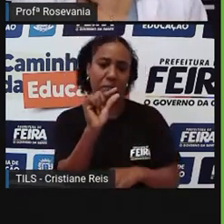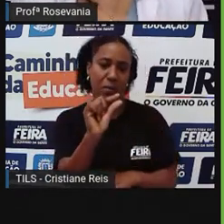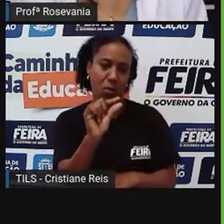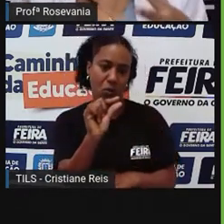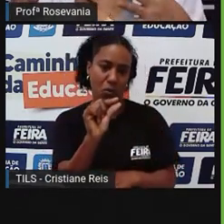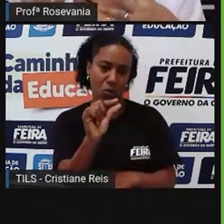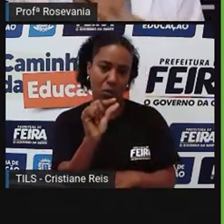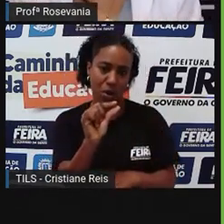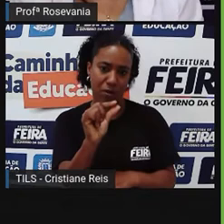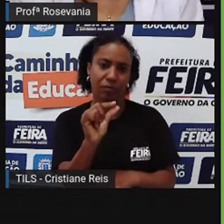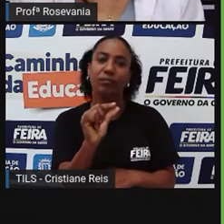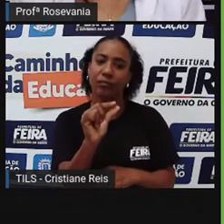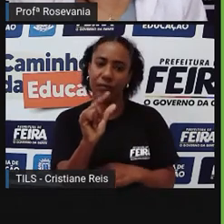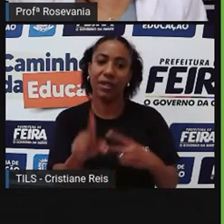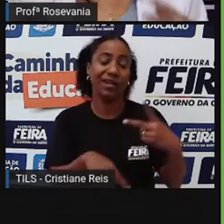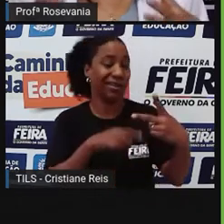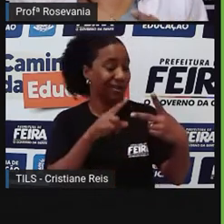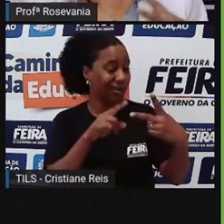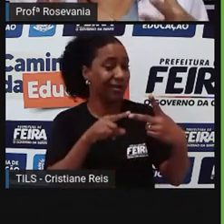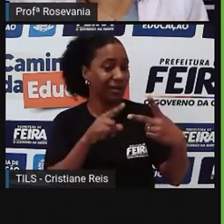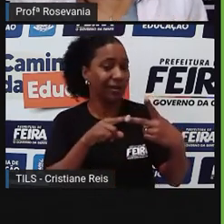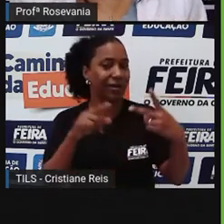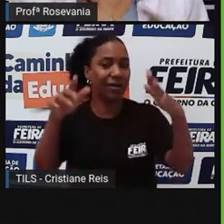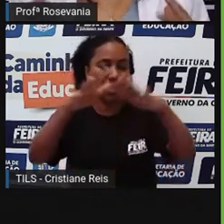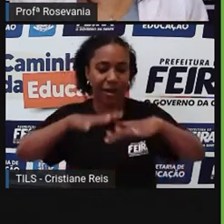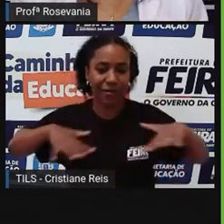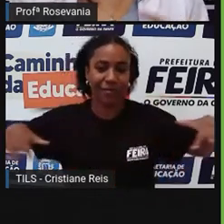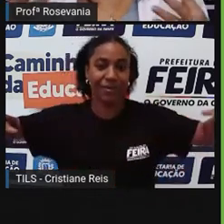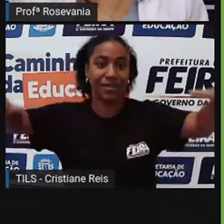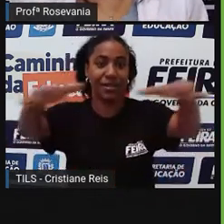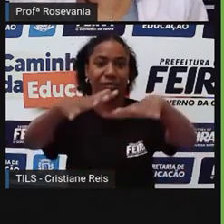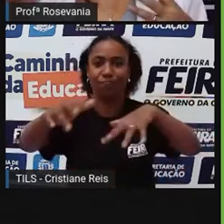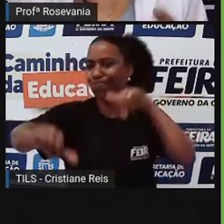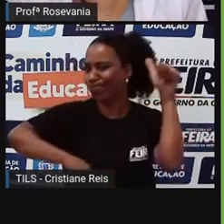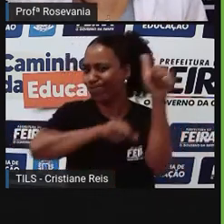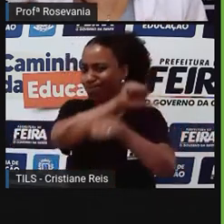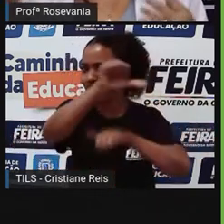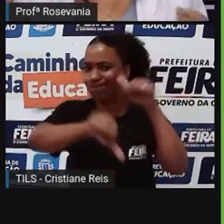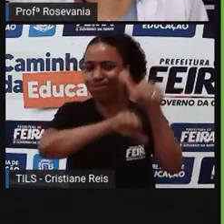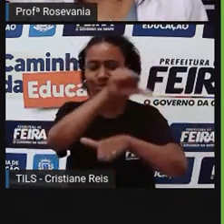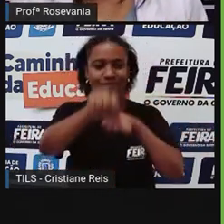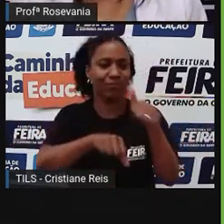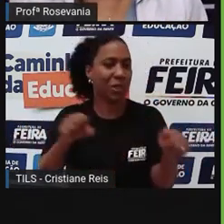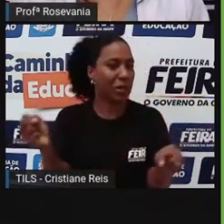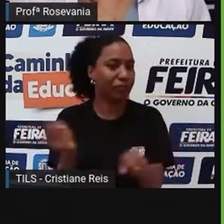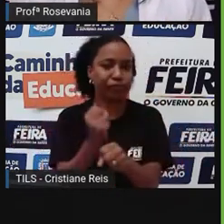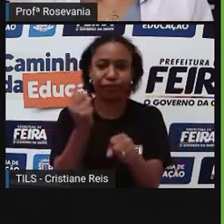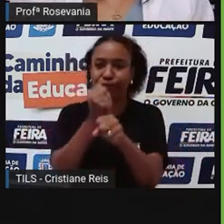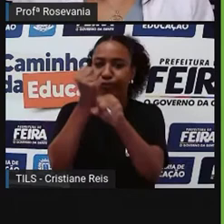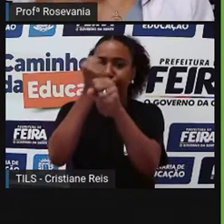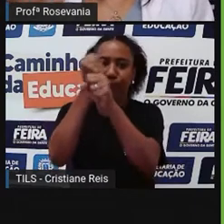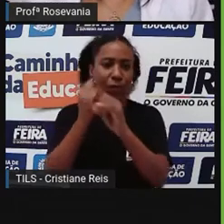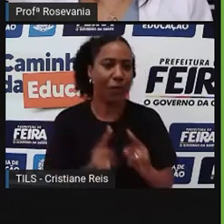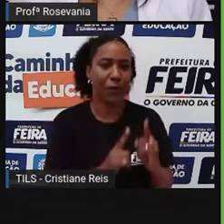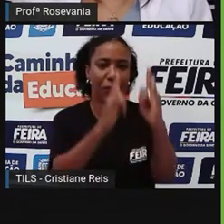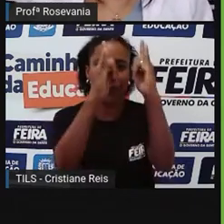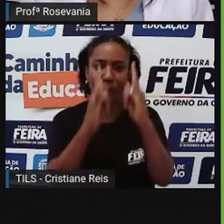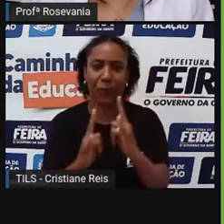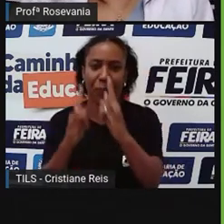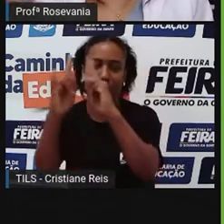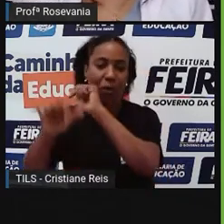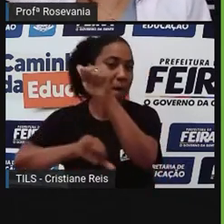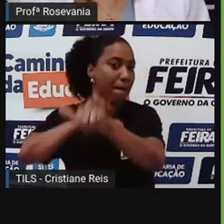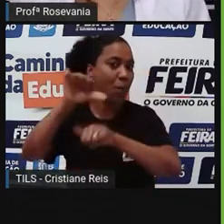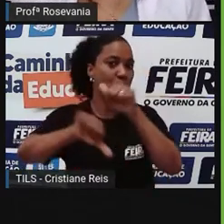paisagem artificial, aquela que já foi totalmente modificada pelo homem. Então, a geografia